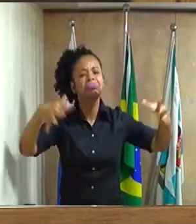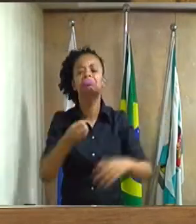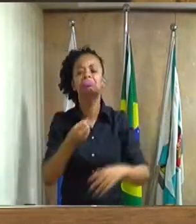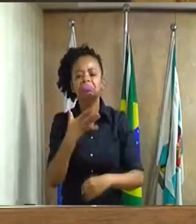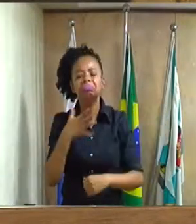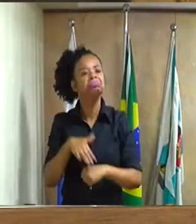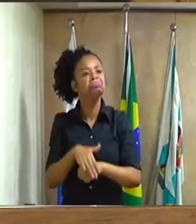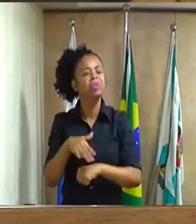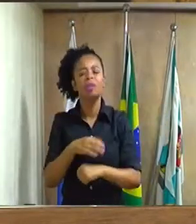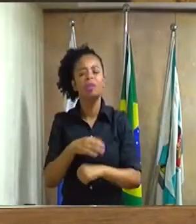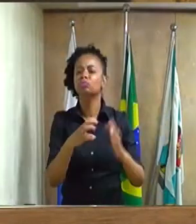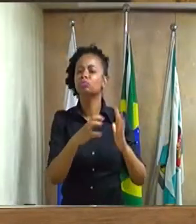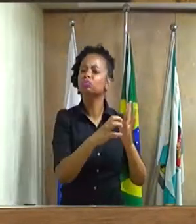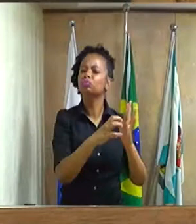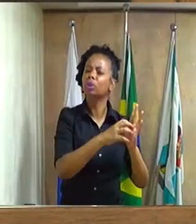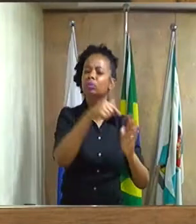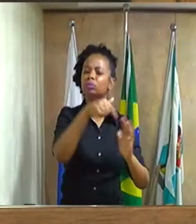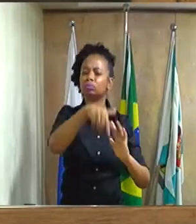funcionário dessa casa,